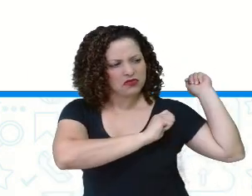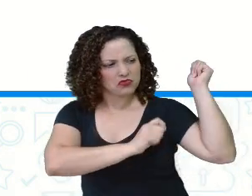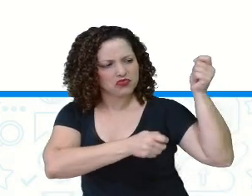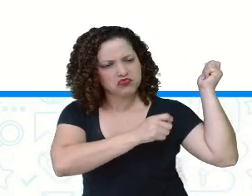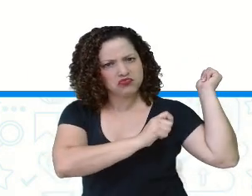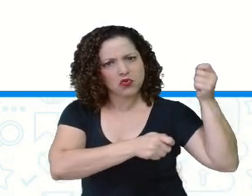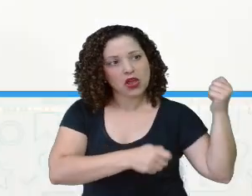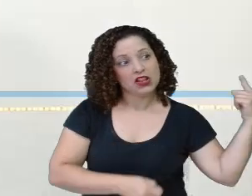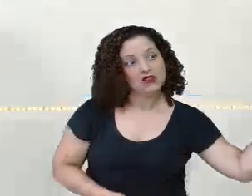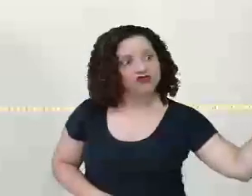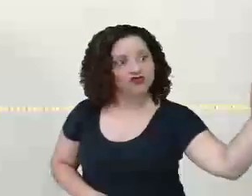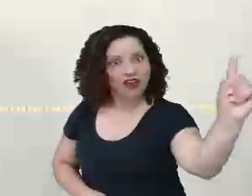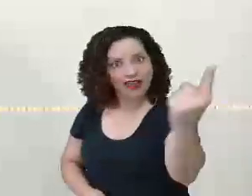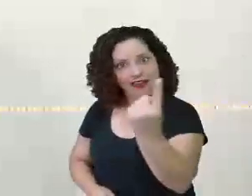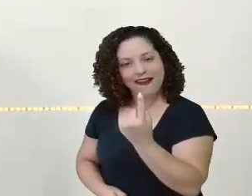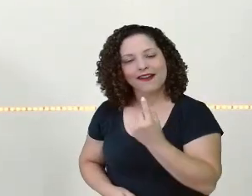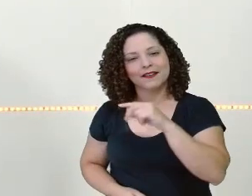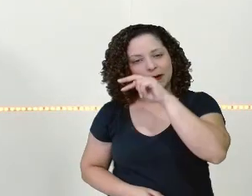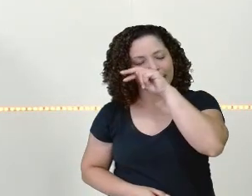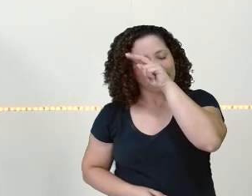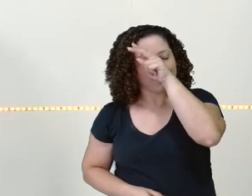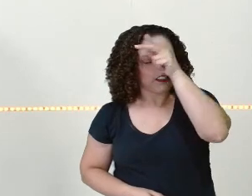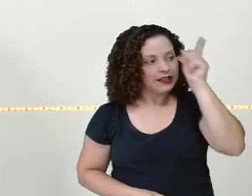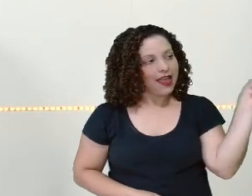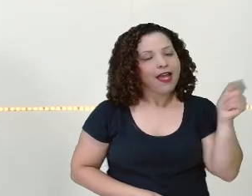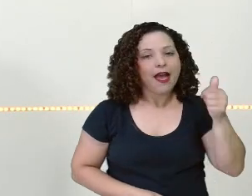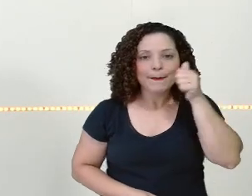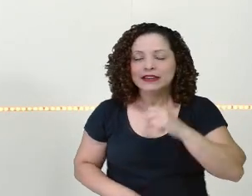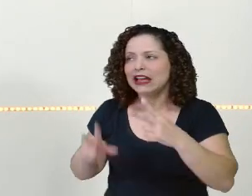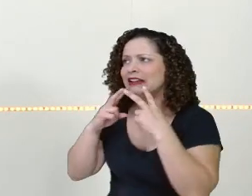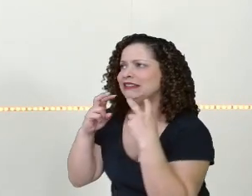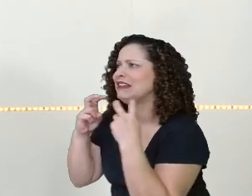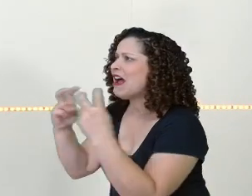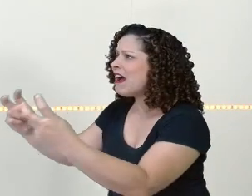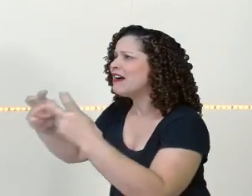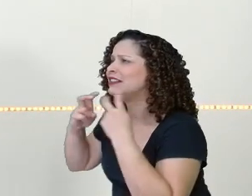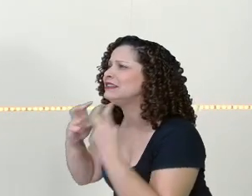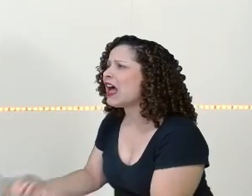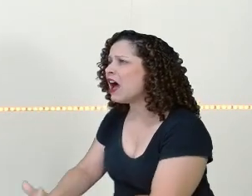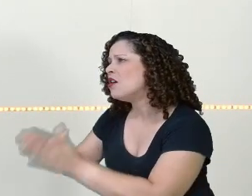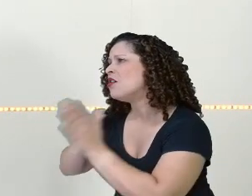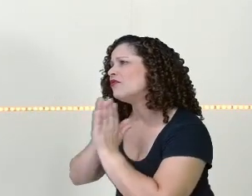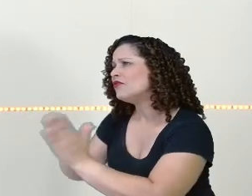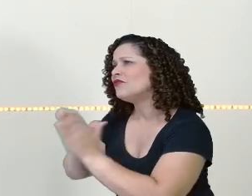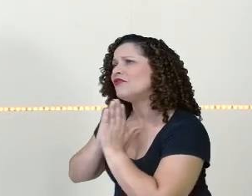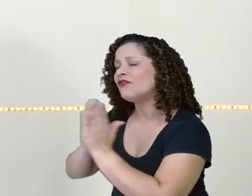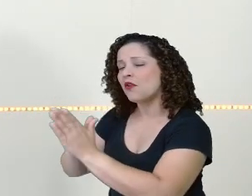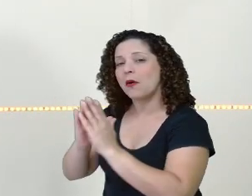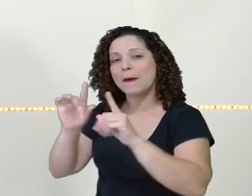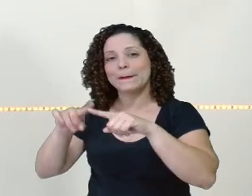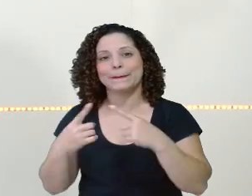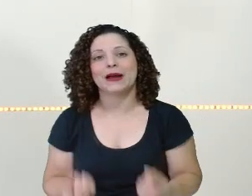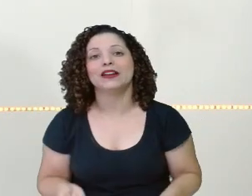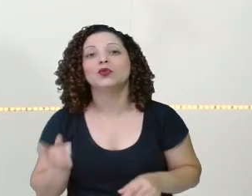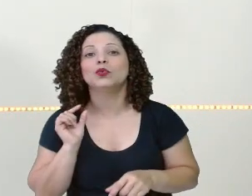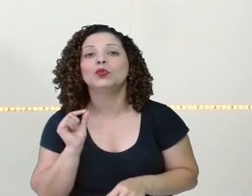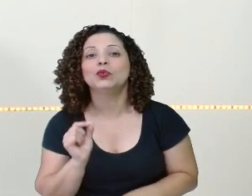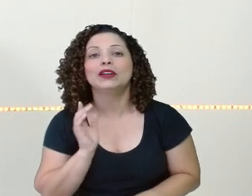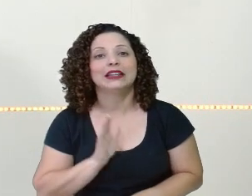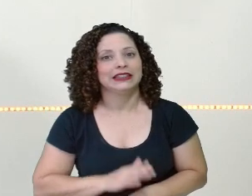Chapeuzinho Vermelho grita por socorro, mas é tarde demais. Só que o caçador está